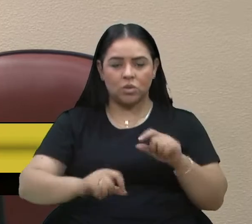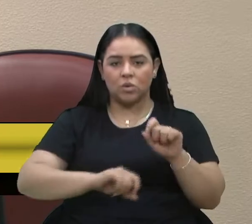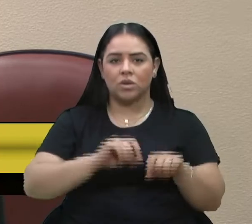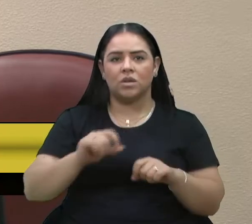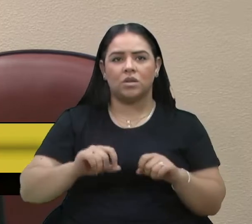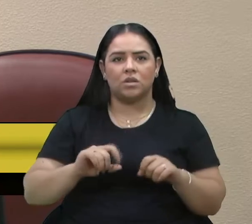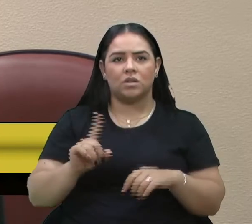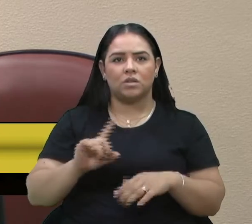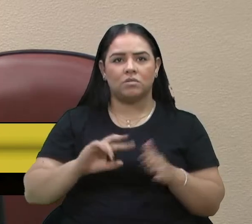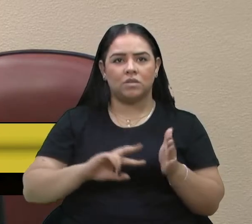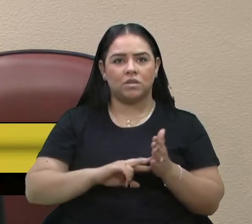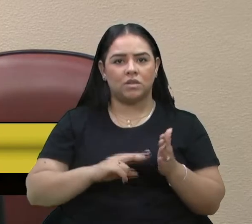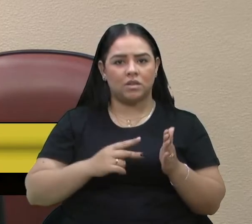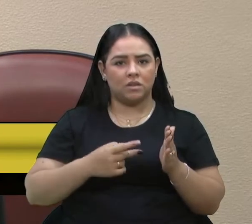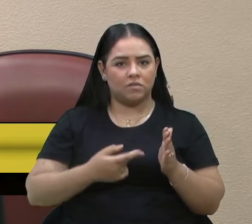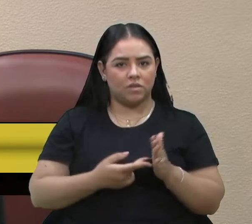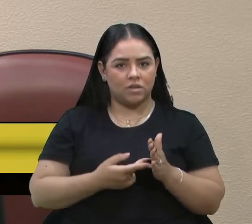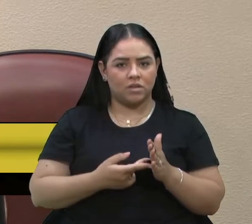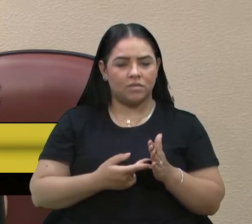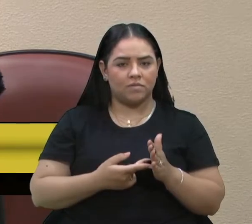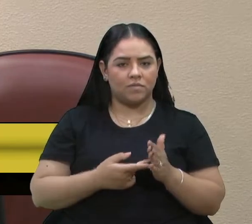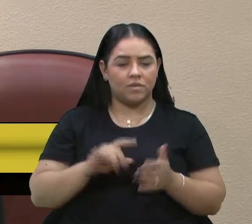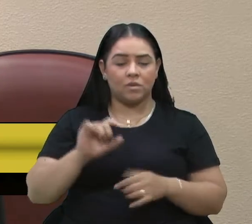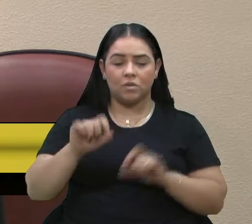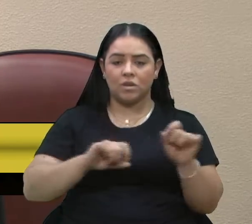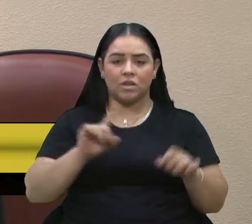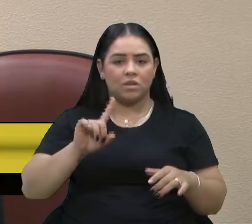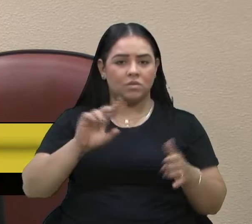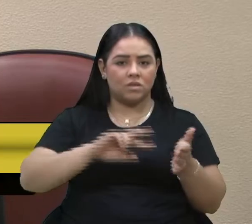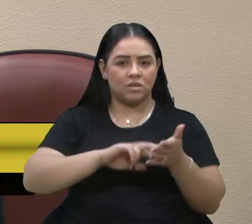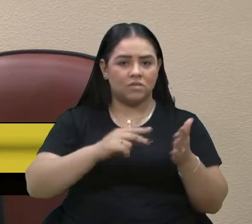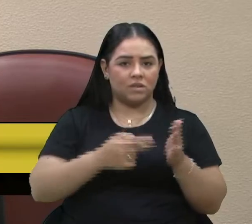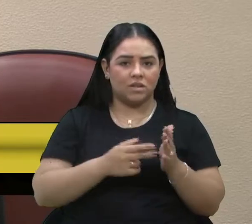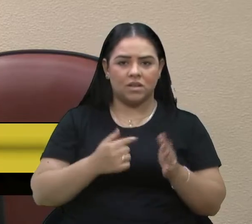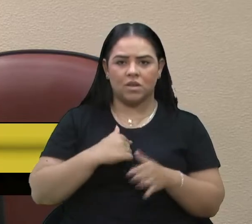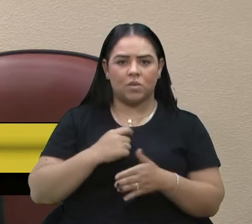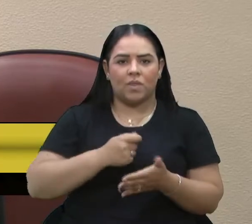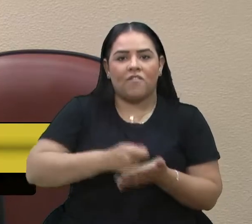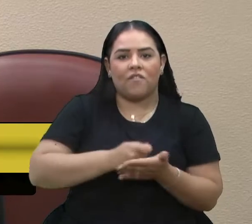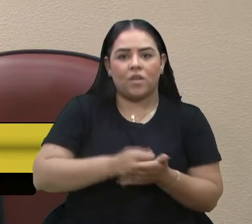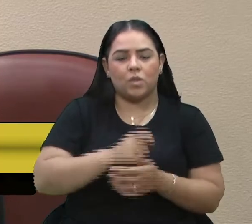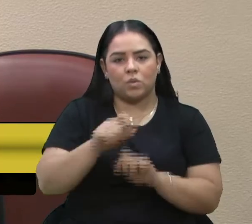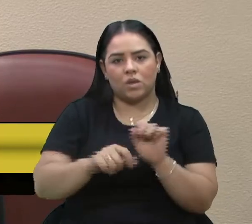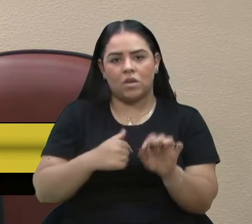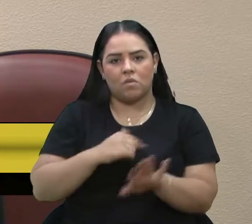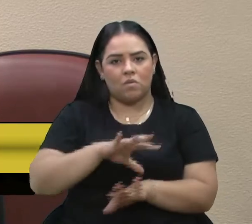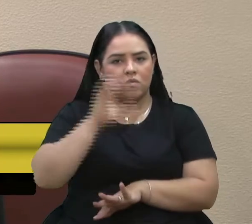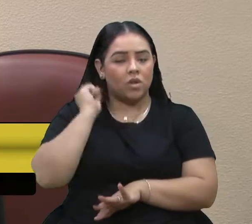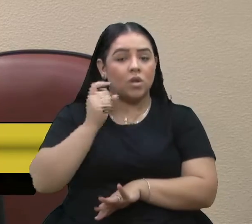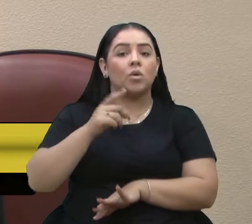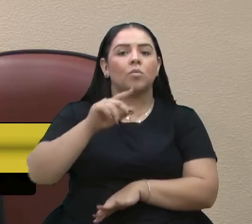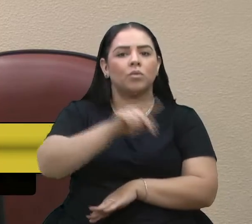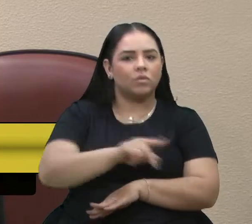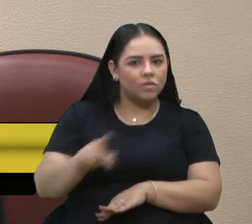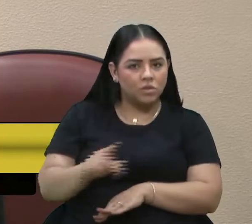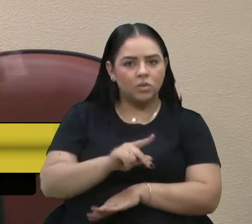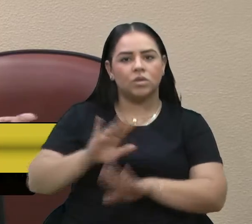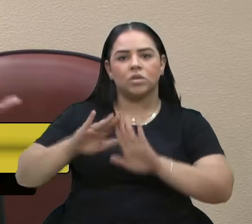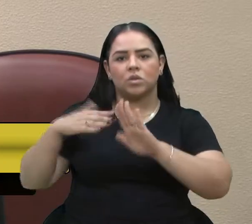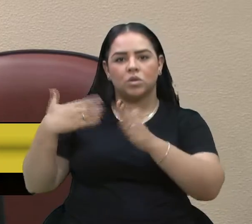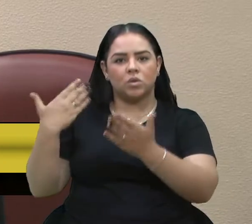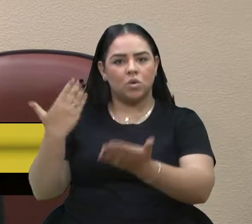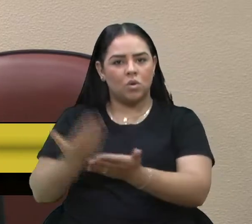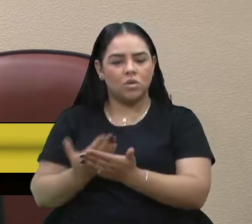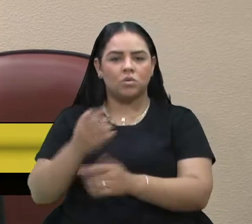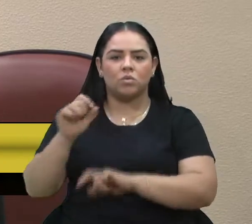que eu defenda o que eu ouvi aqui. Os nossos professores, as nossas escolas, com as suas